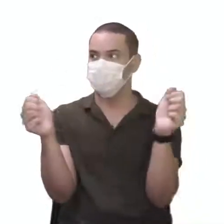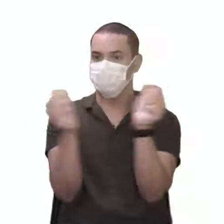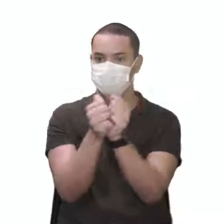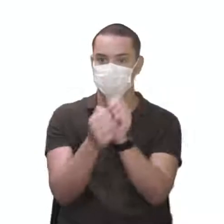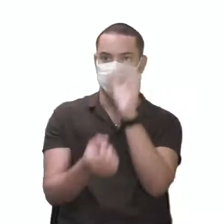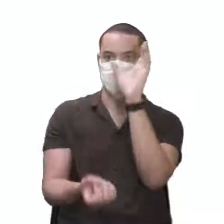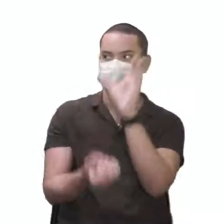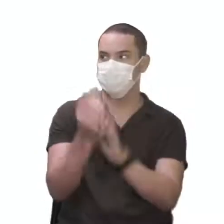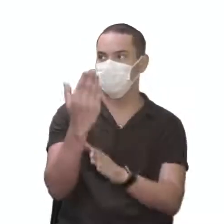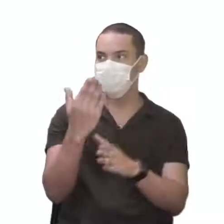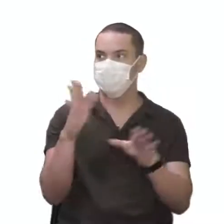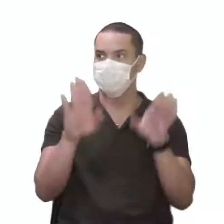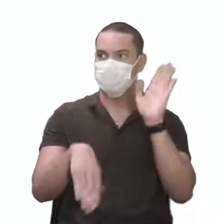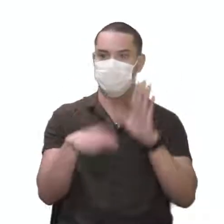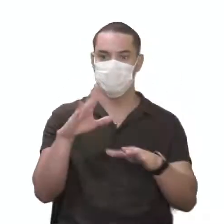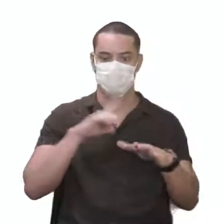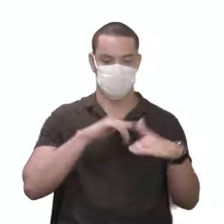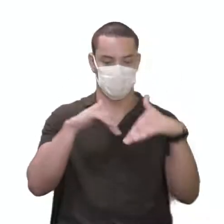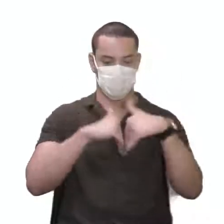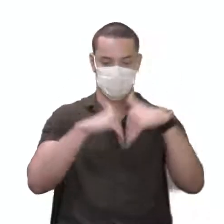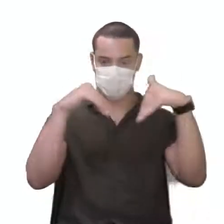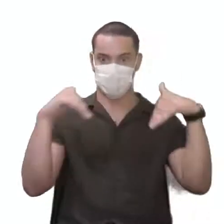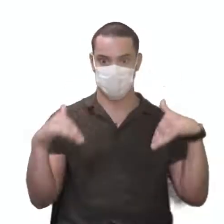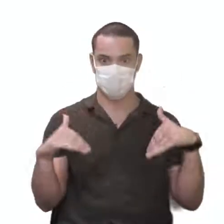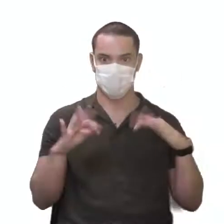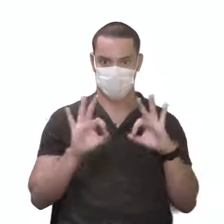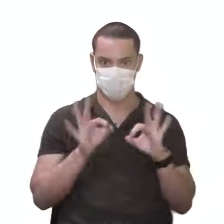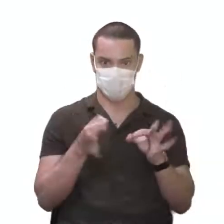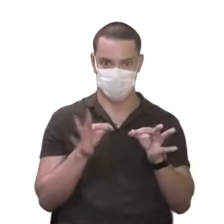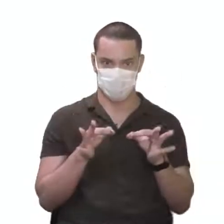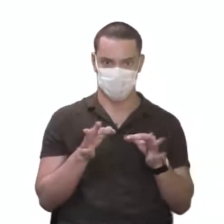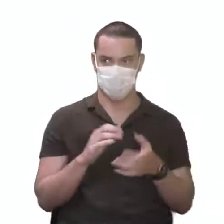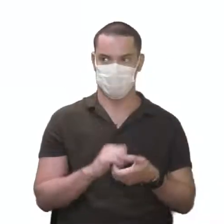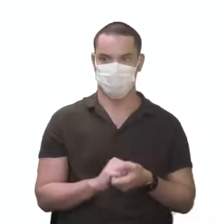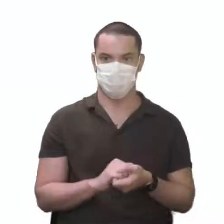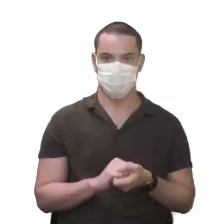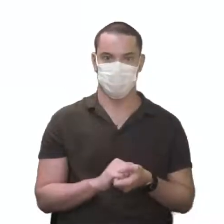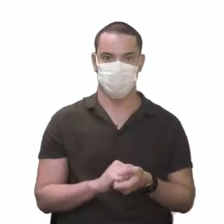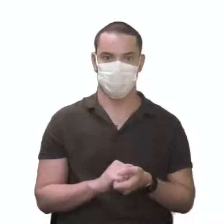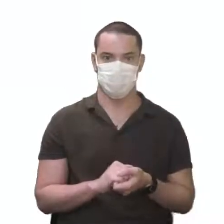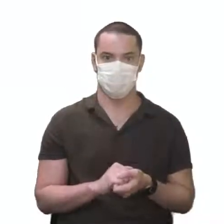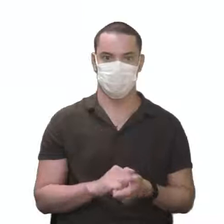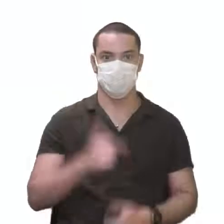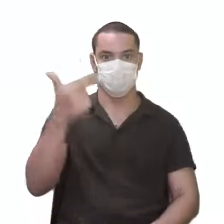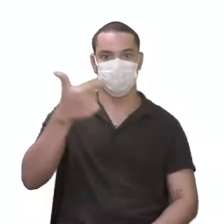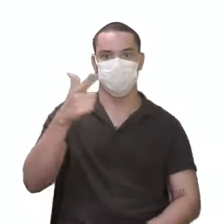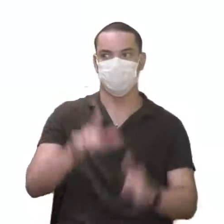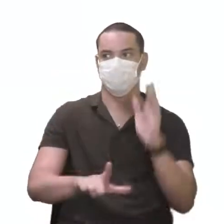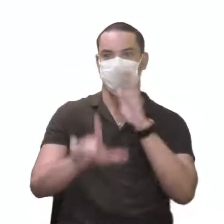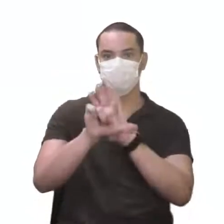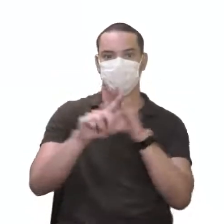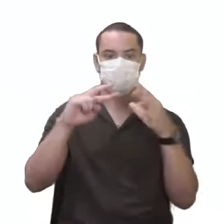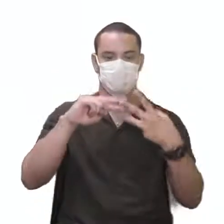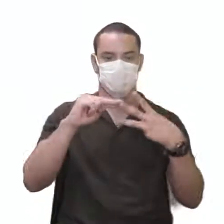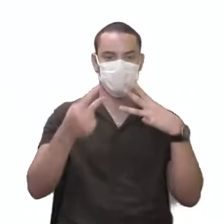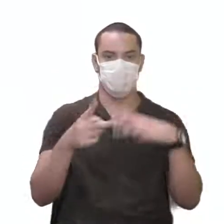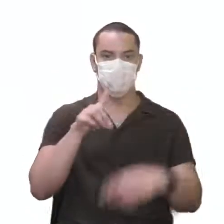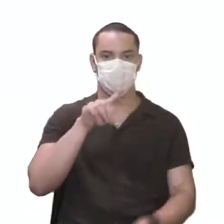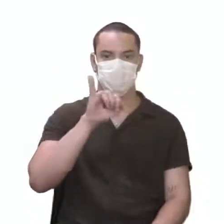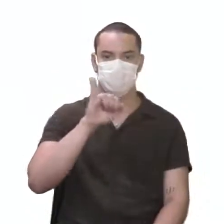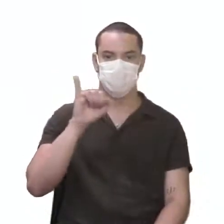dos gametas, elas se separam, tá? Na segunda lei mendeliana, ou de